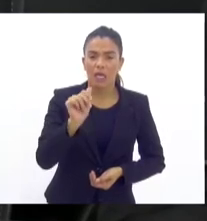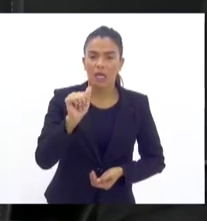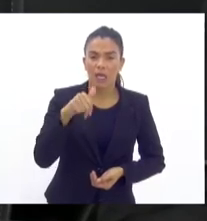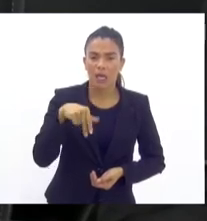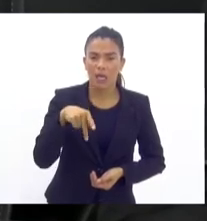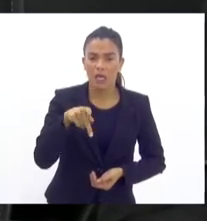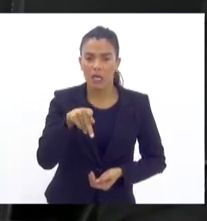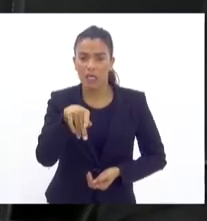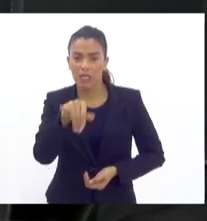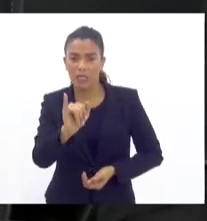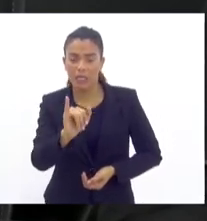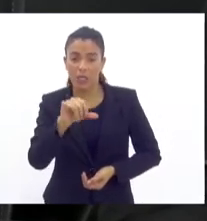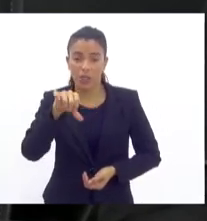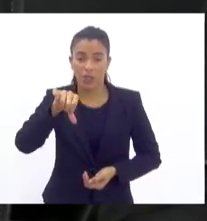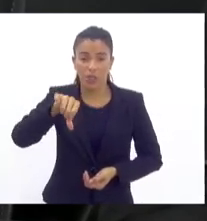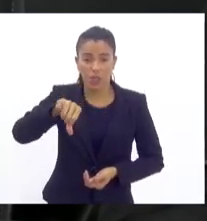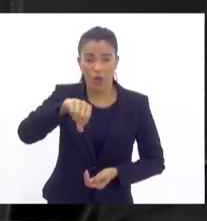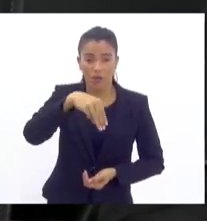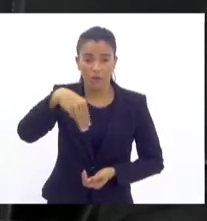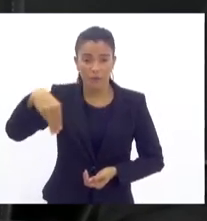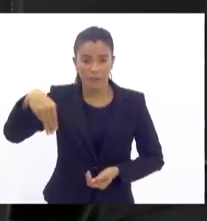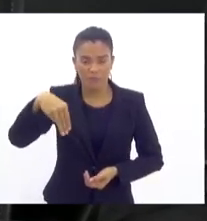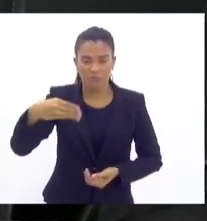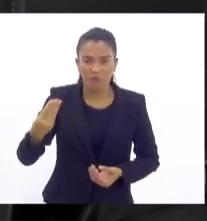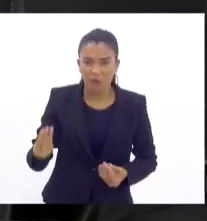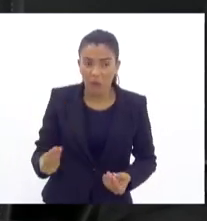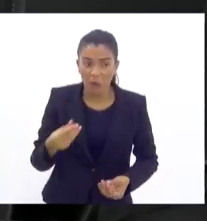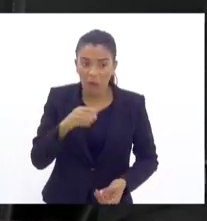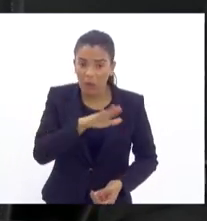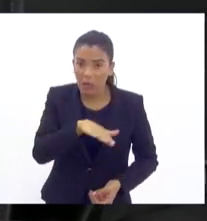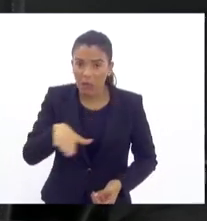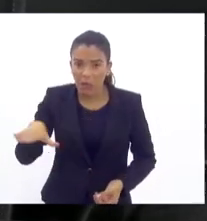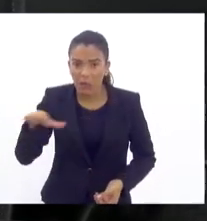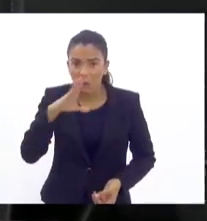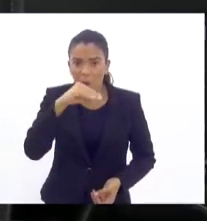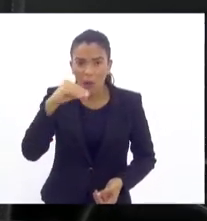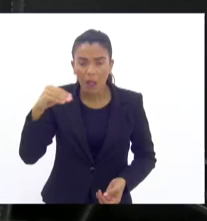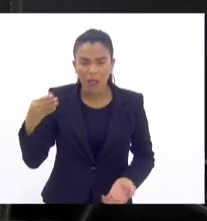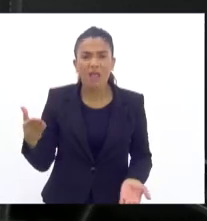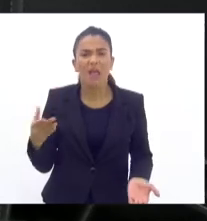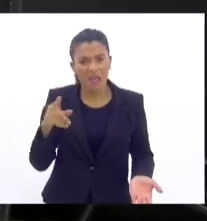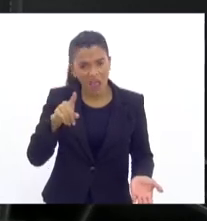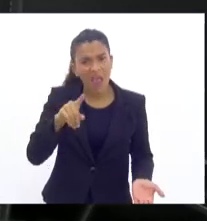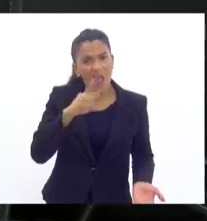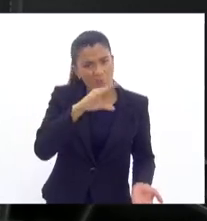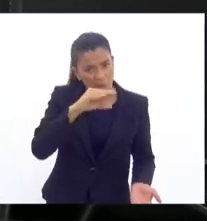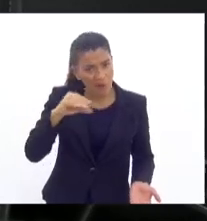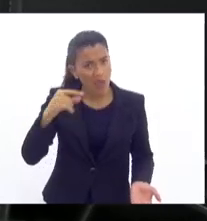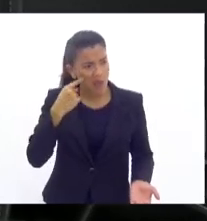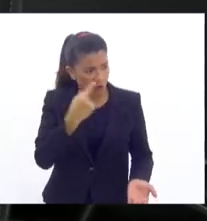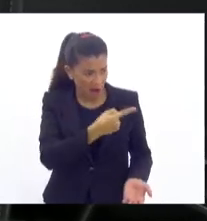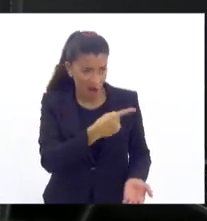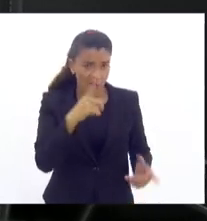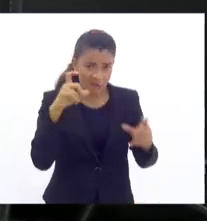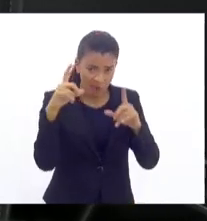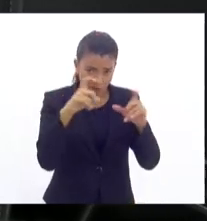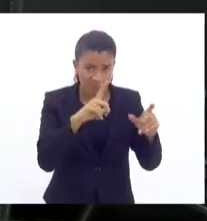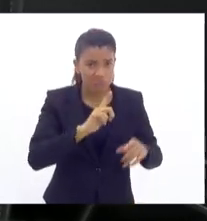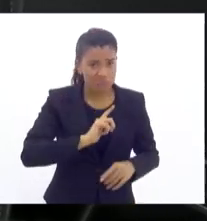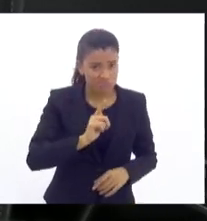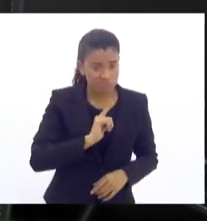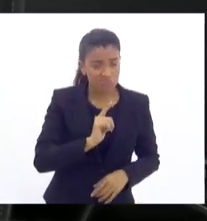9 milímetros, na mão de moleques. Moleques, que eu vejo lá, pode ver as fotos, quem quiser ver a foto aqui.